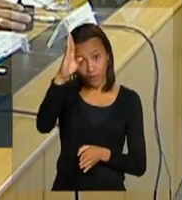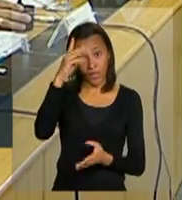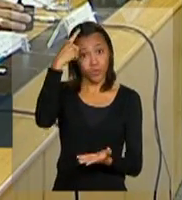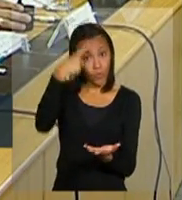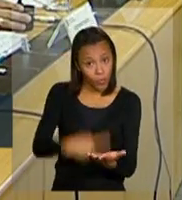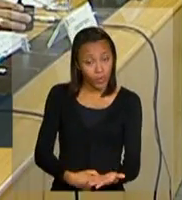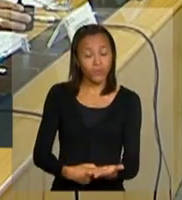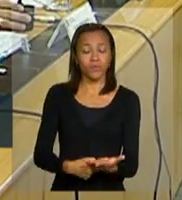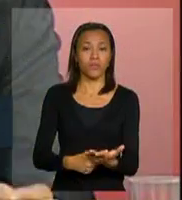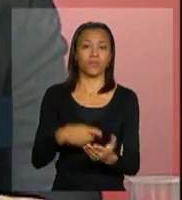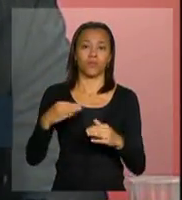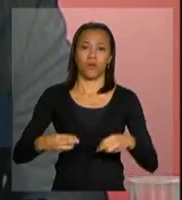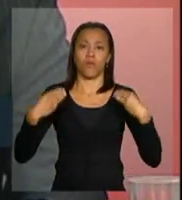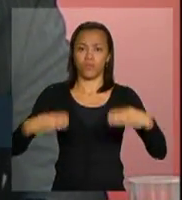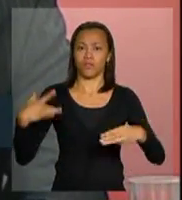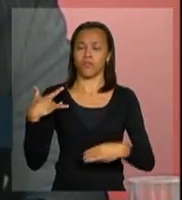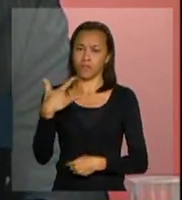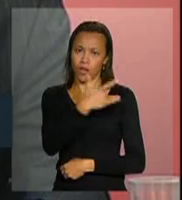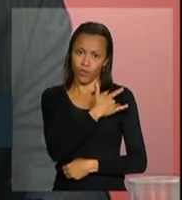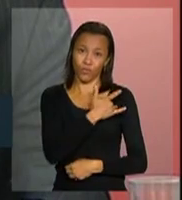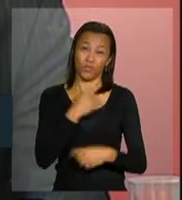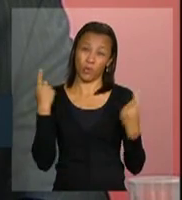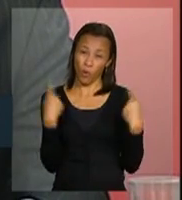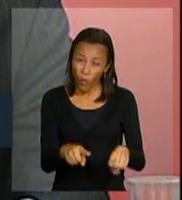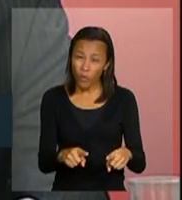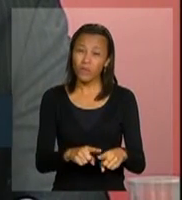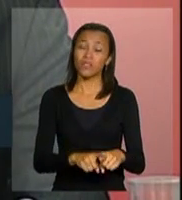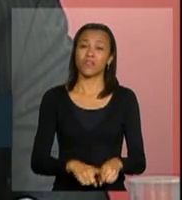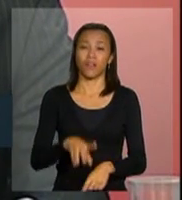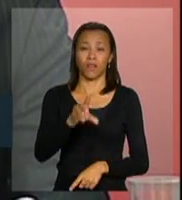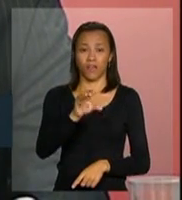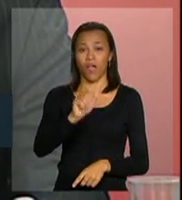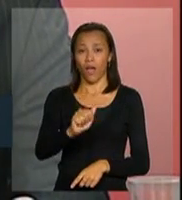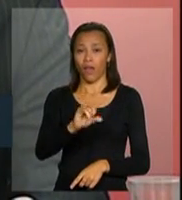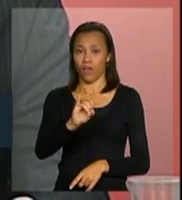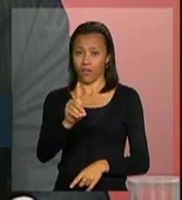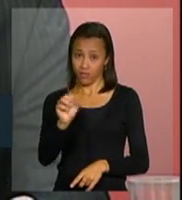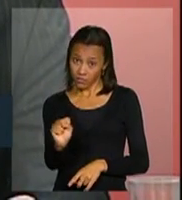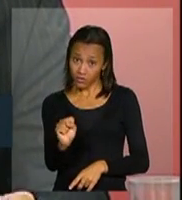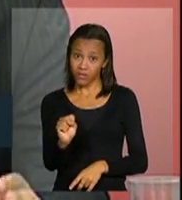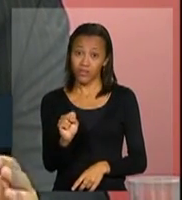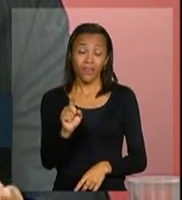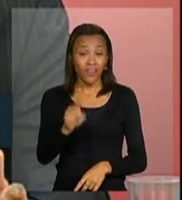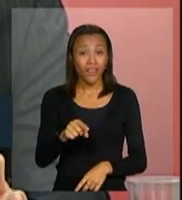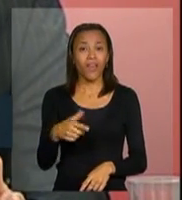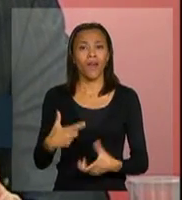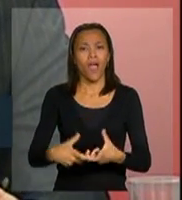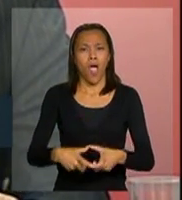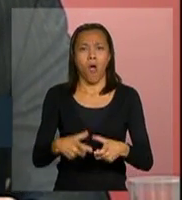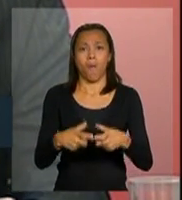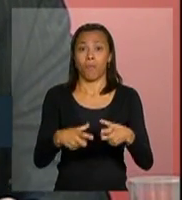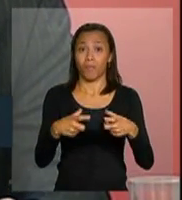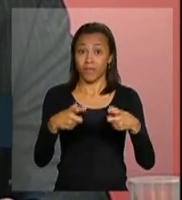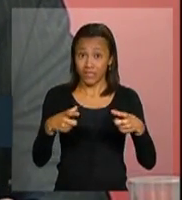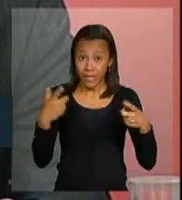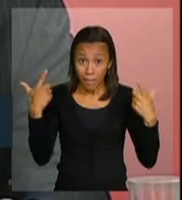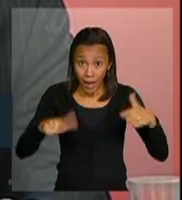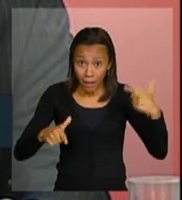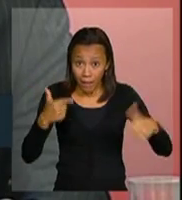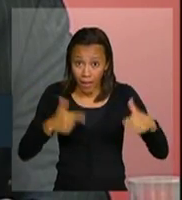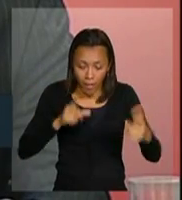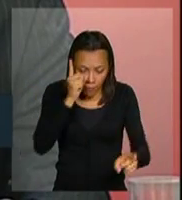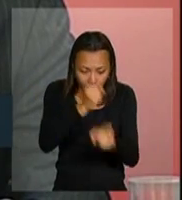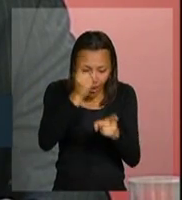relação à resposta, em relação à AIDS no nosso país, que é aumentarmos cada vez mais o diagnóstico